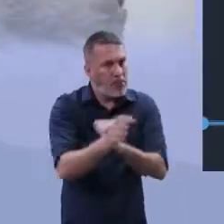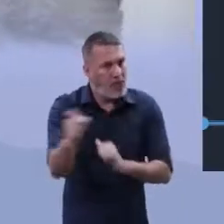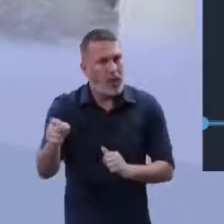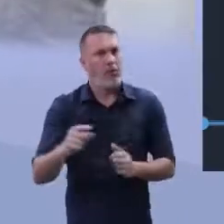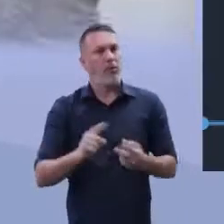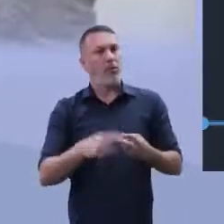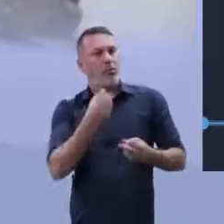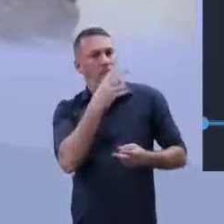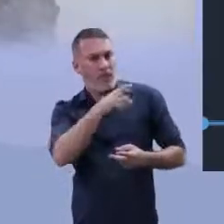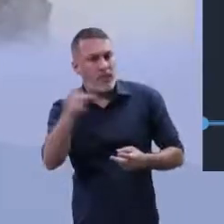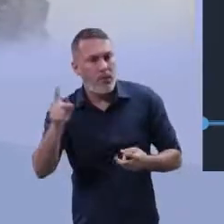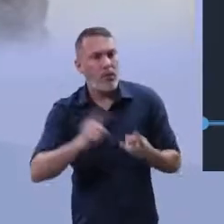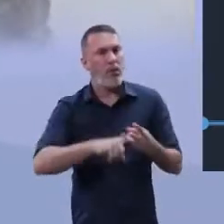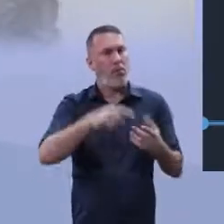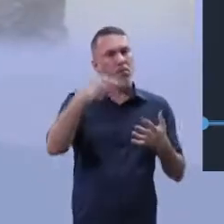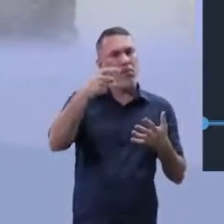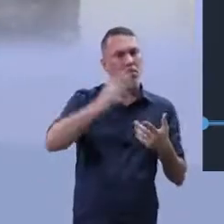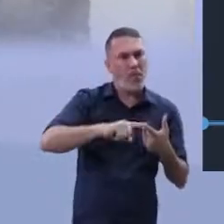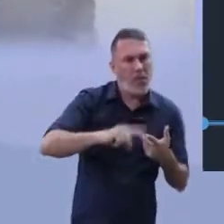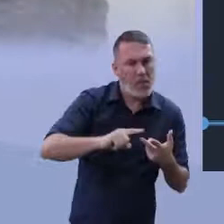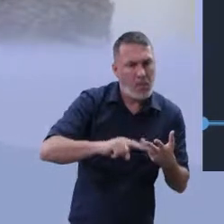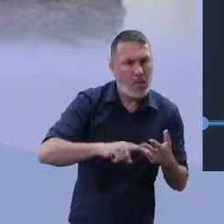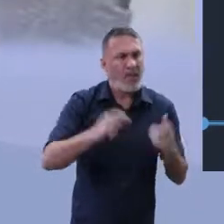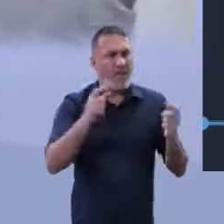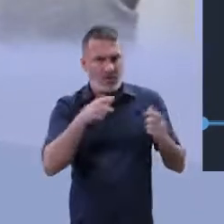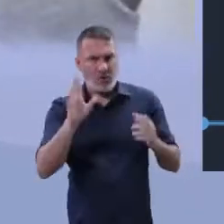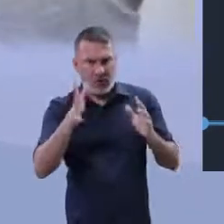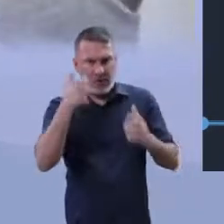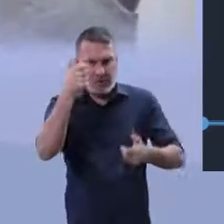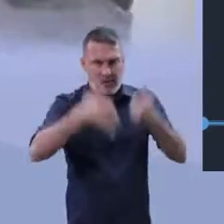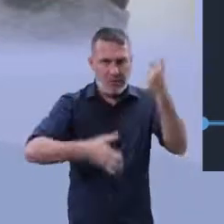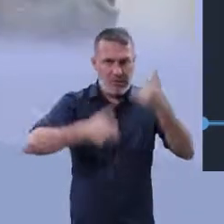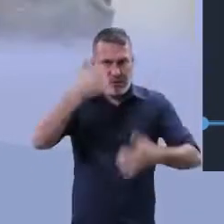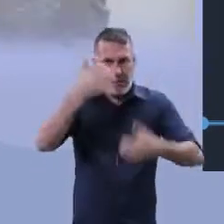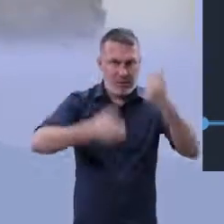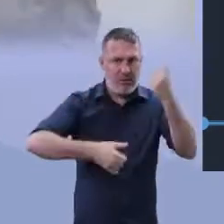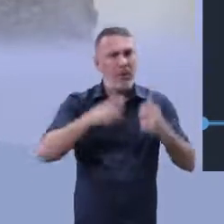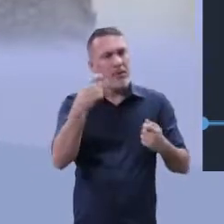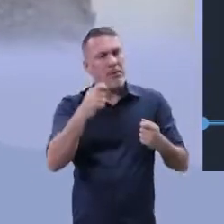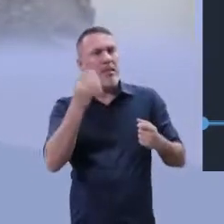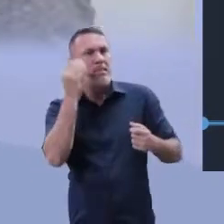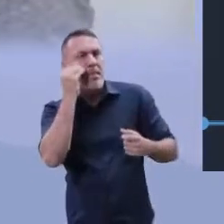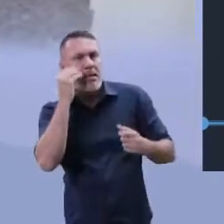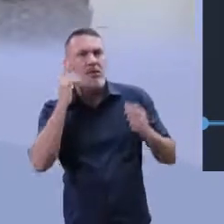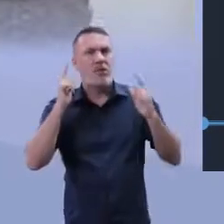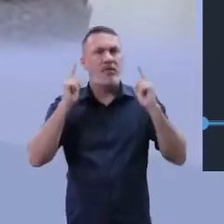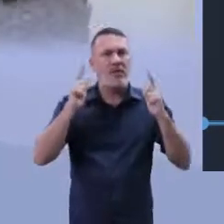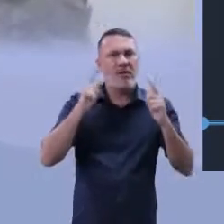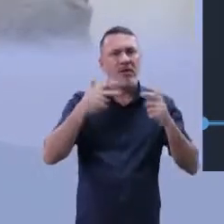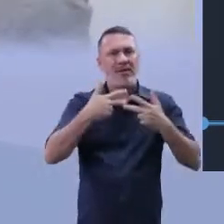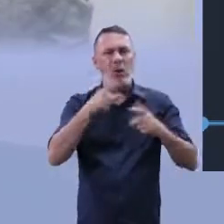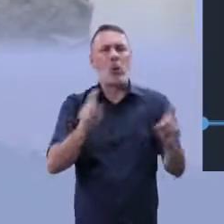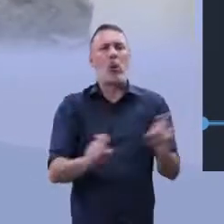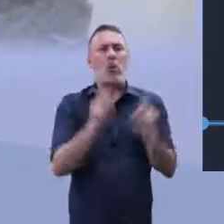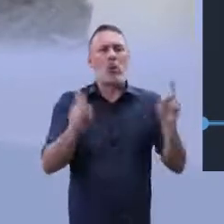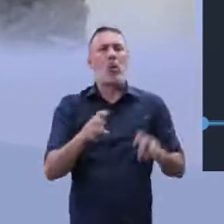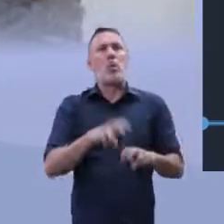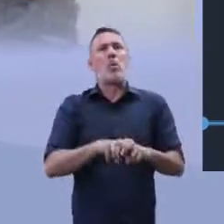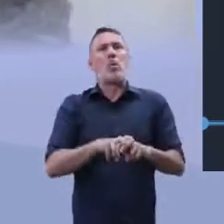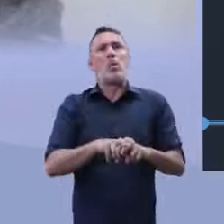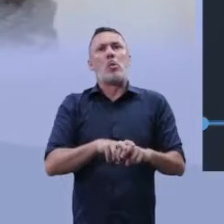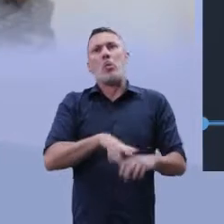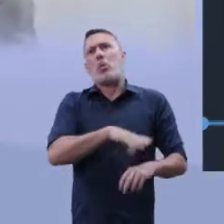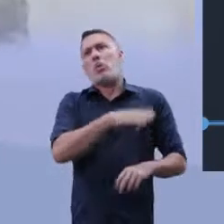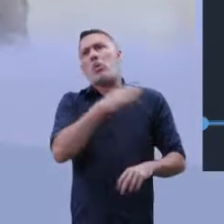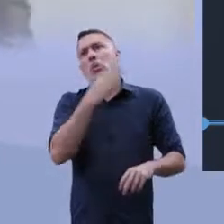Olha, você precisa praticar o esporte. Você precisa fazer isso. Você precisa ter mais lazer. Sai do computador. As